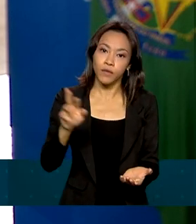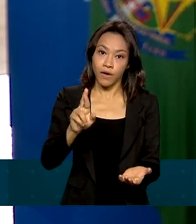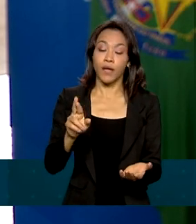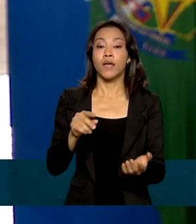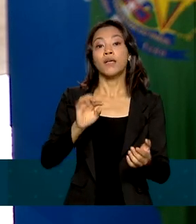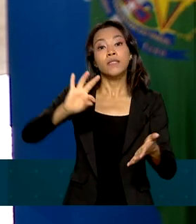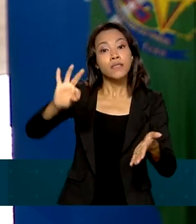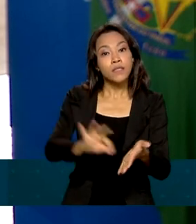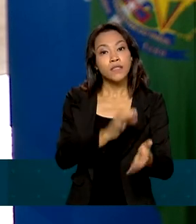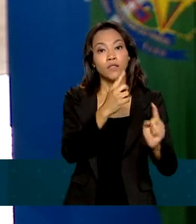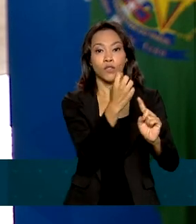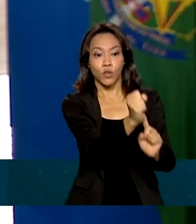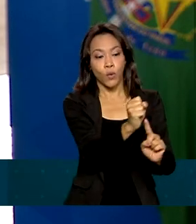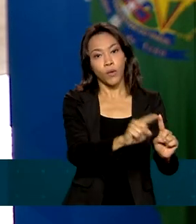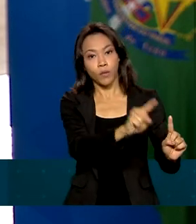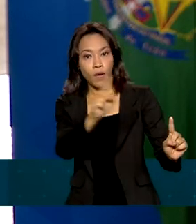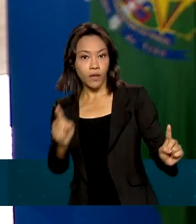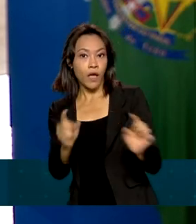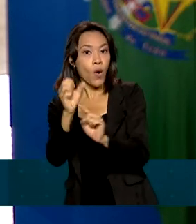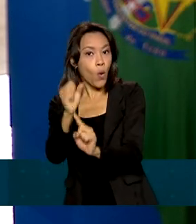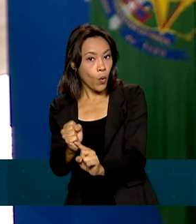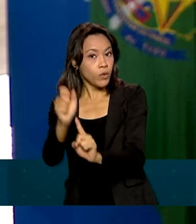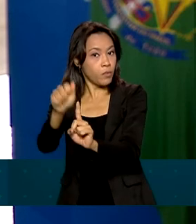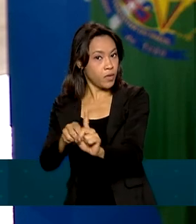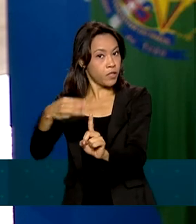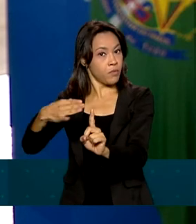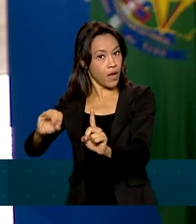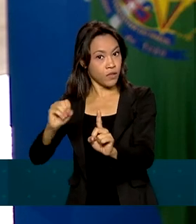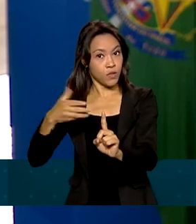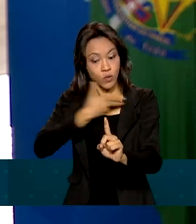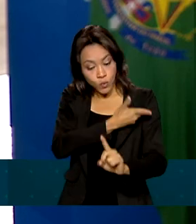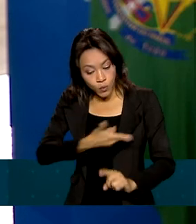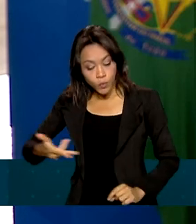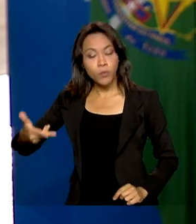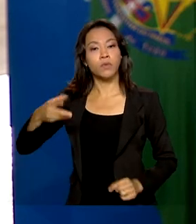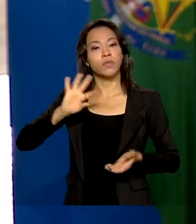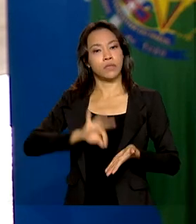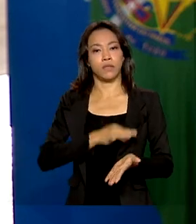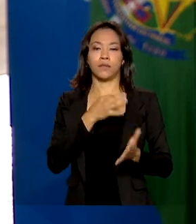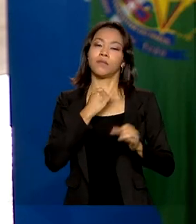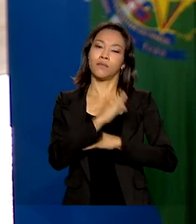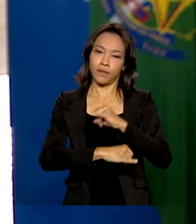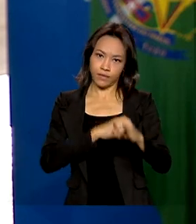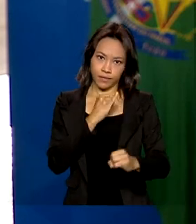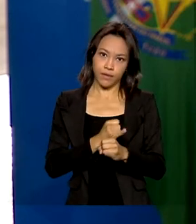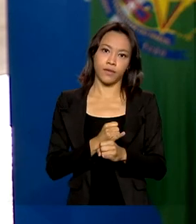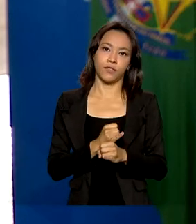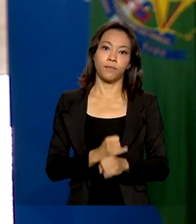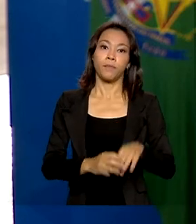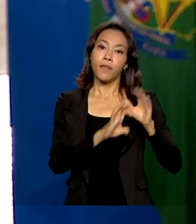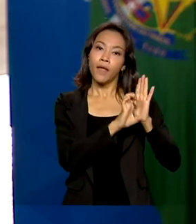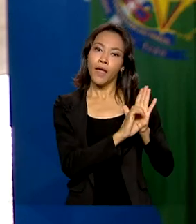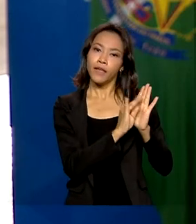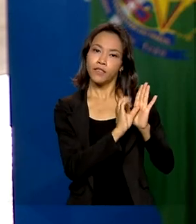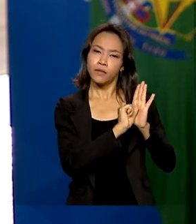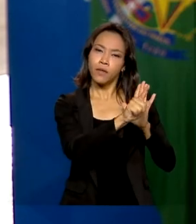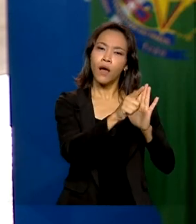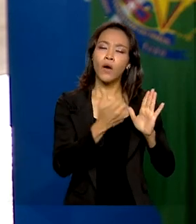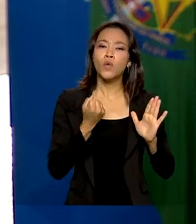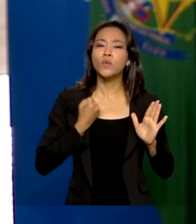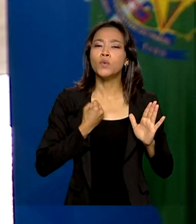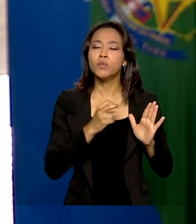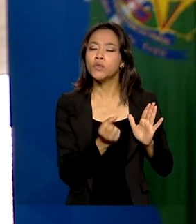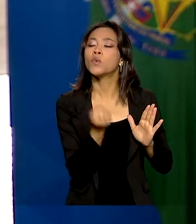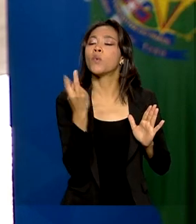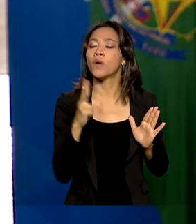8 a 11 de março. Todas as inscrições devem ser feitas pela internet. Os editais e o número de vagas do SISU e do